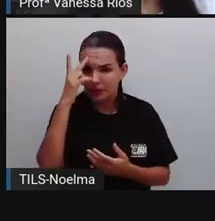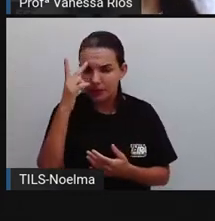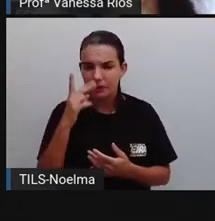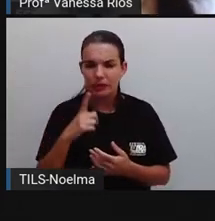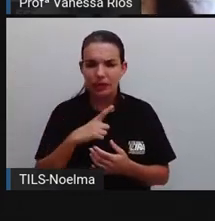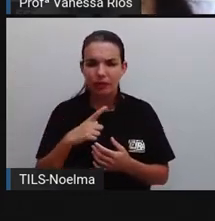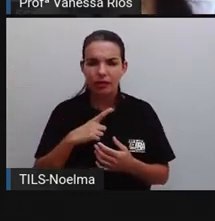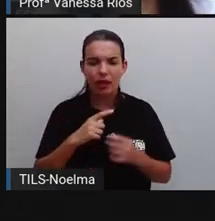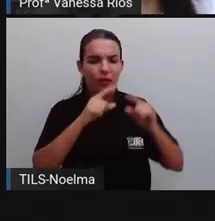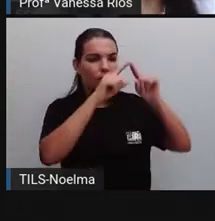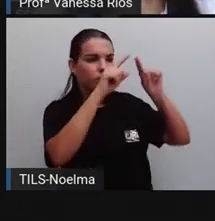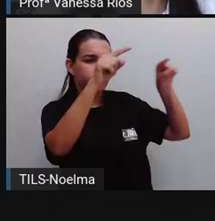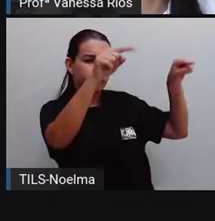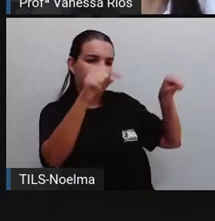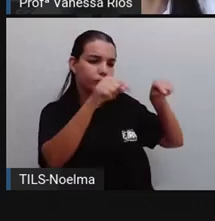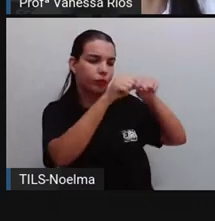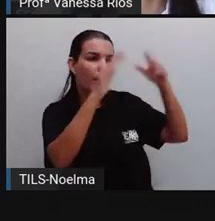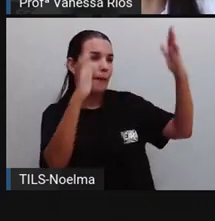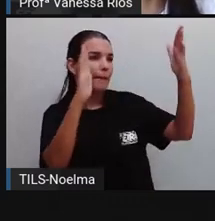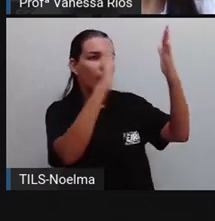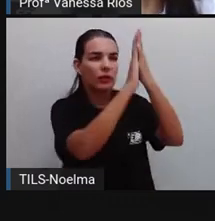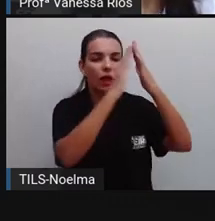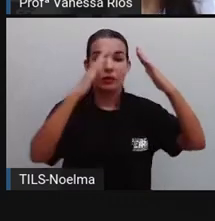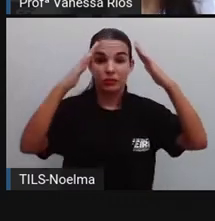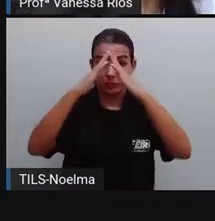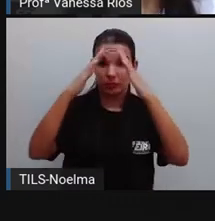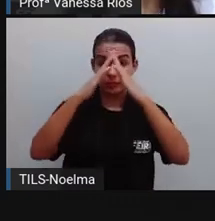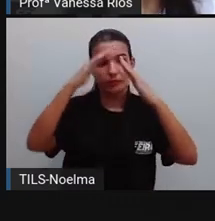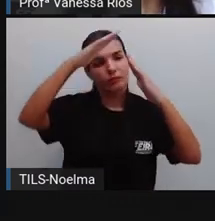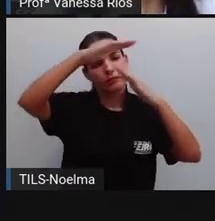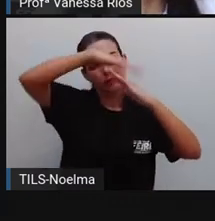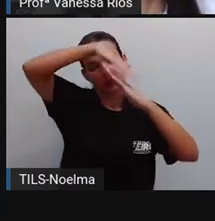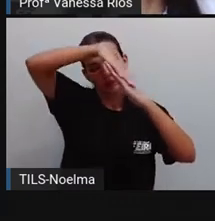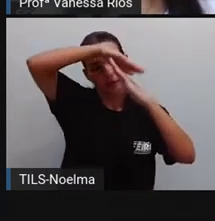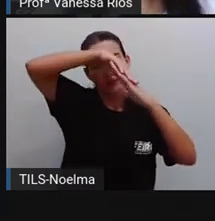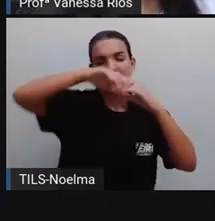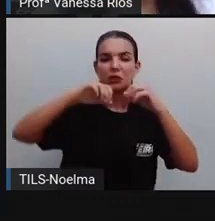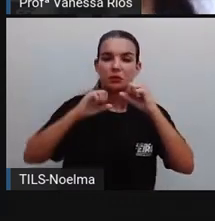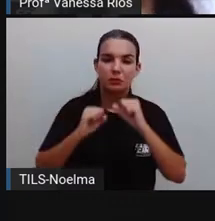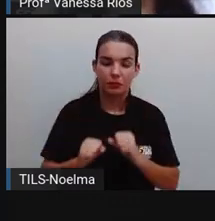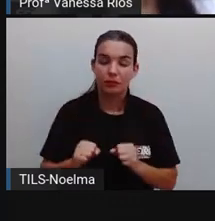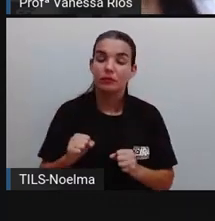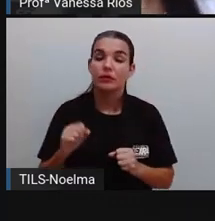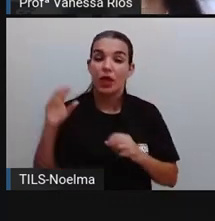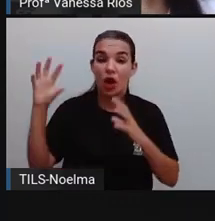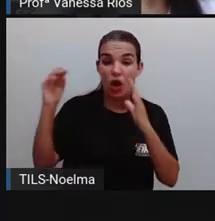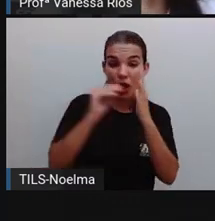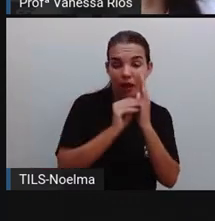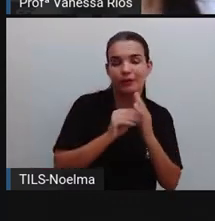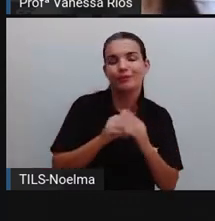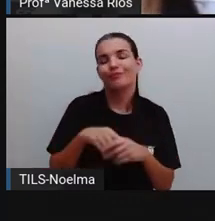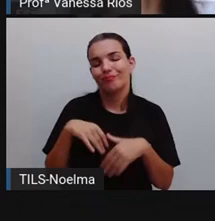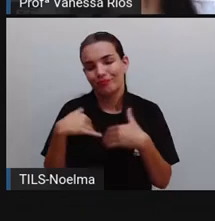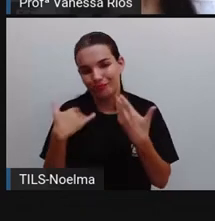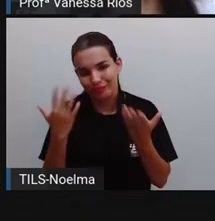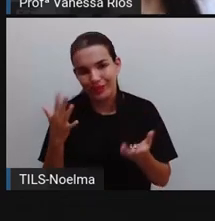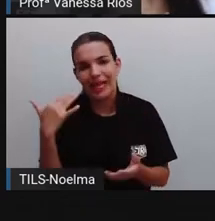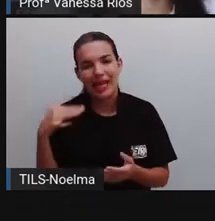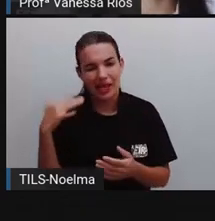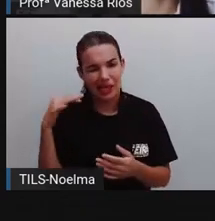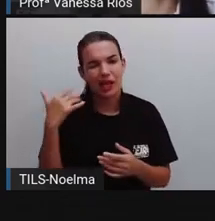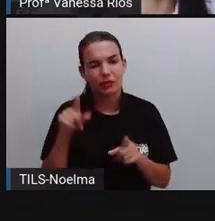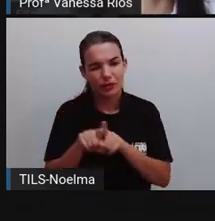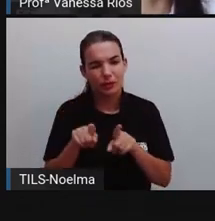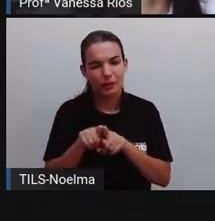essas placas, Instalar todos os equipamentos necessários para absorver e para transformar a energia solar